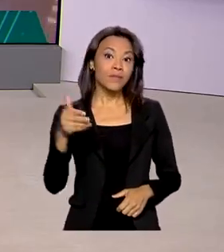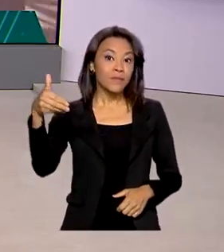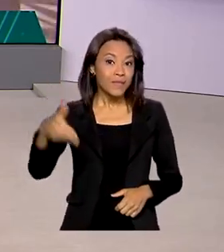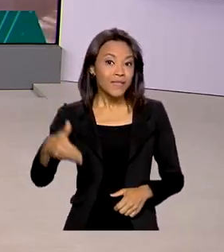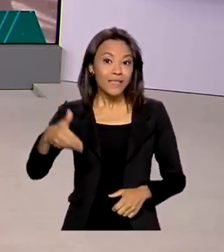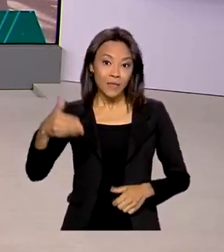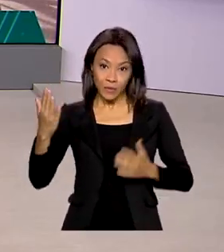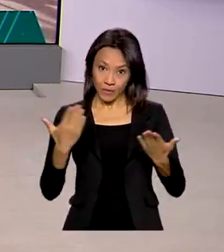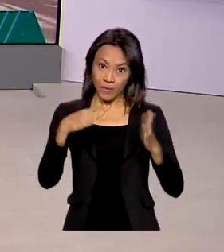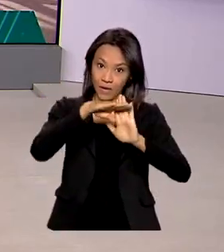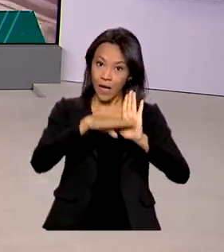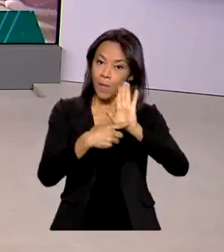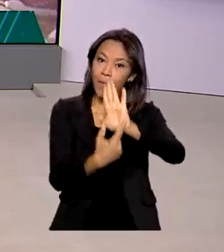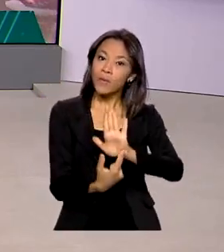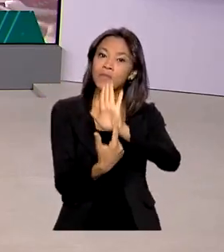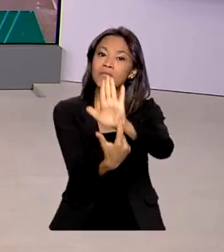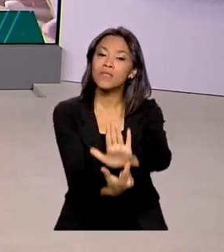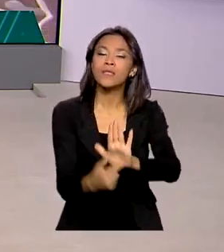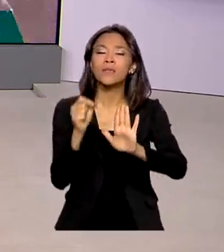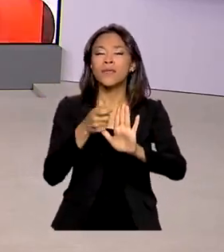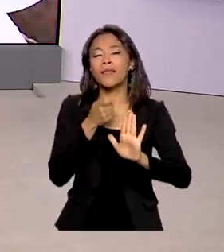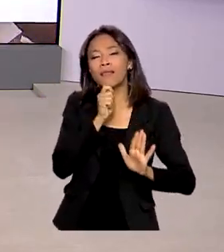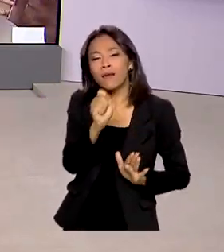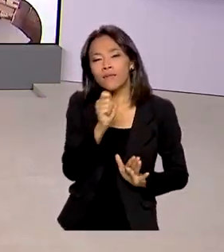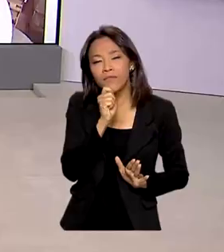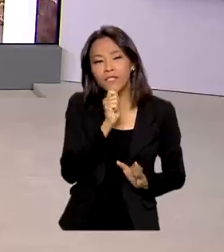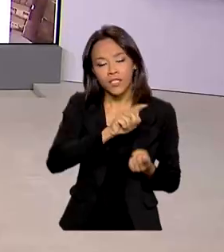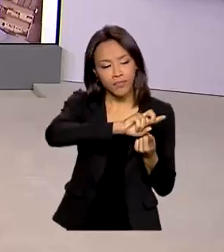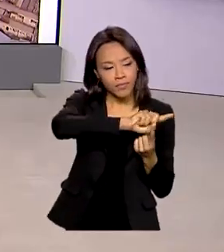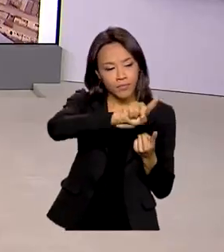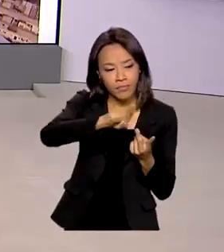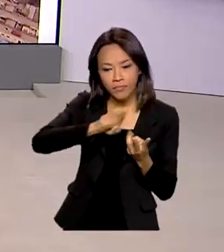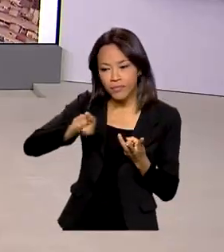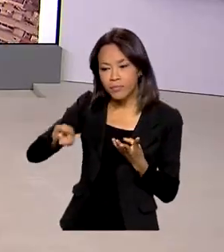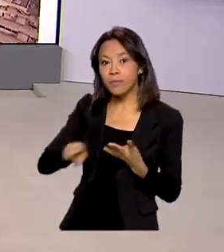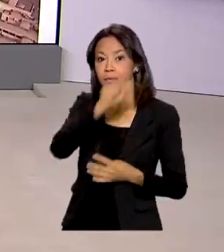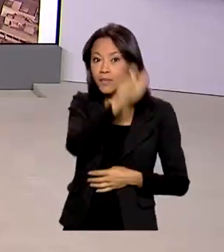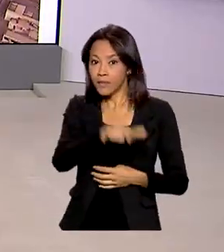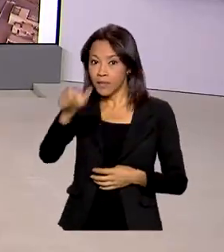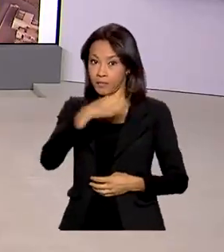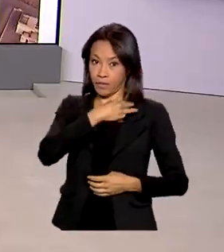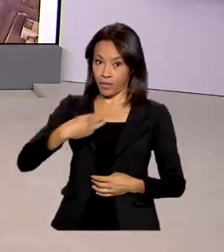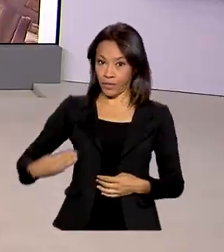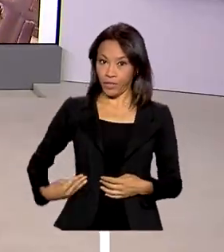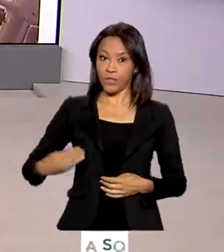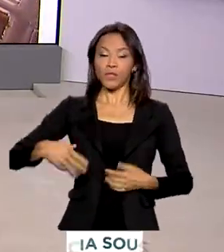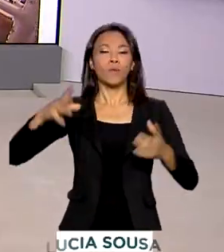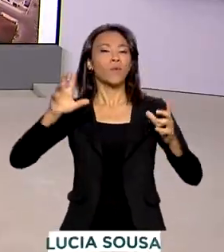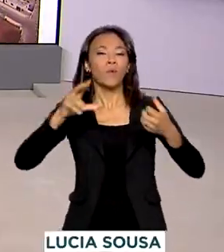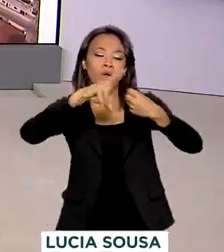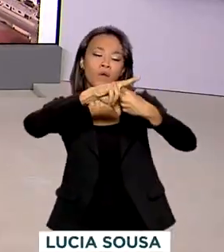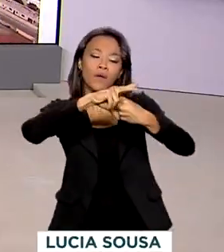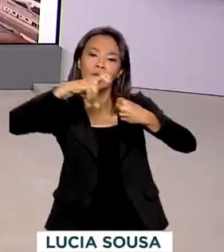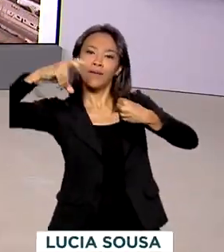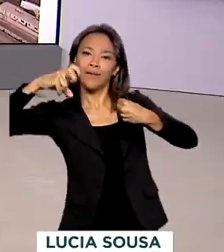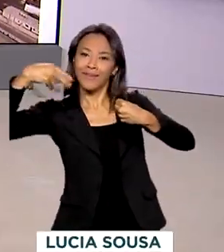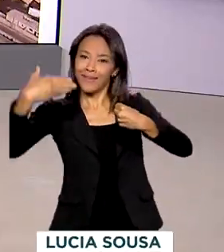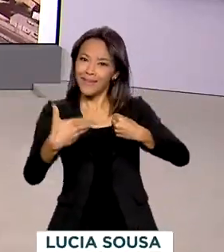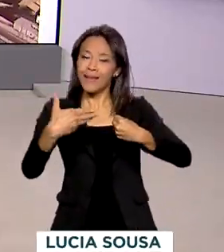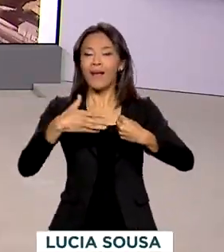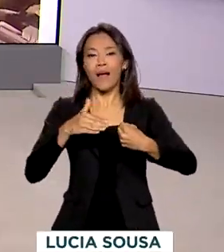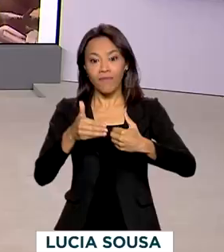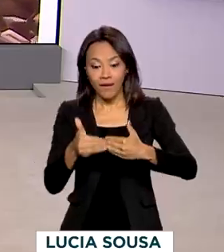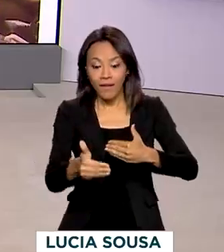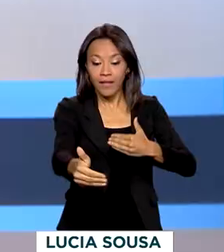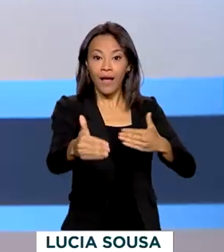exibindo os principais trechos das entrevistas de ministros ao programa de rádio A Voz do Brasil, que vão ao ar até 31 de